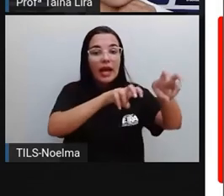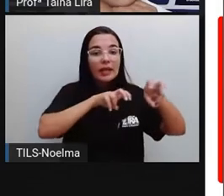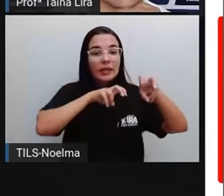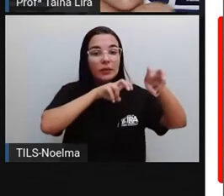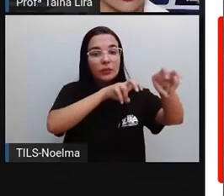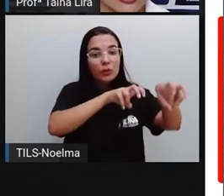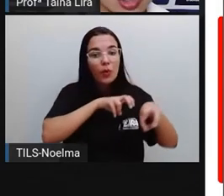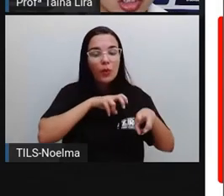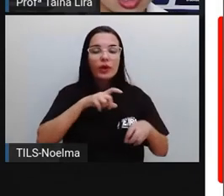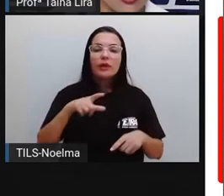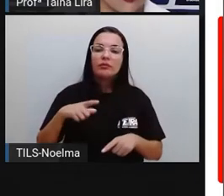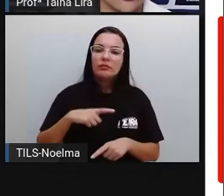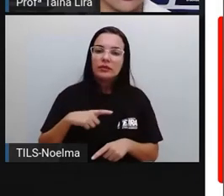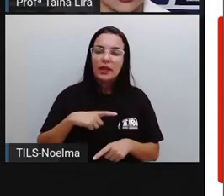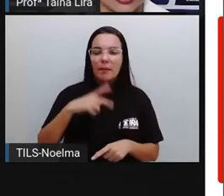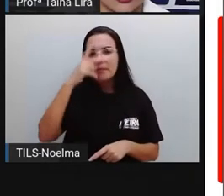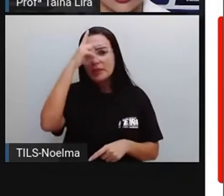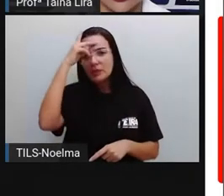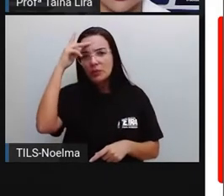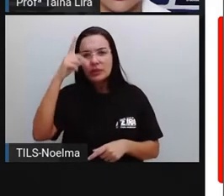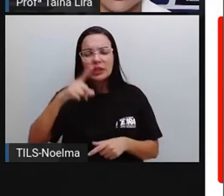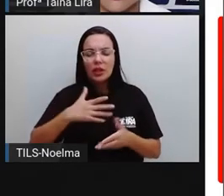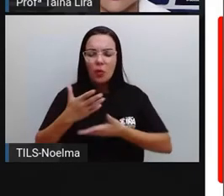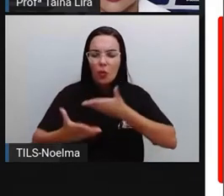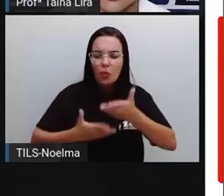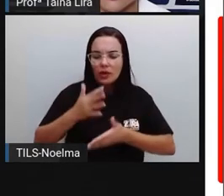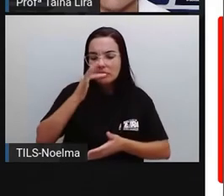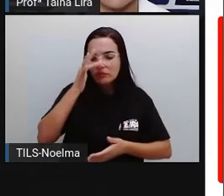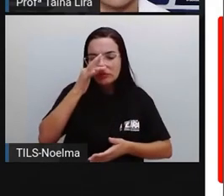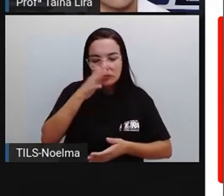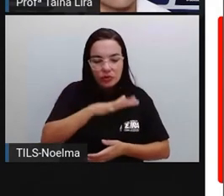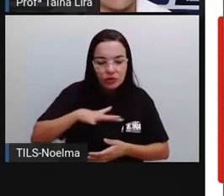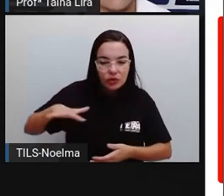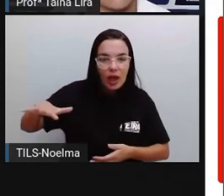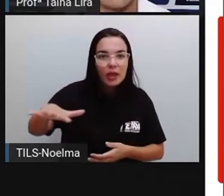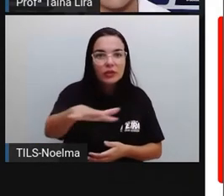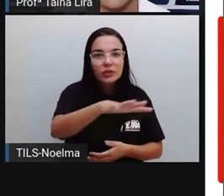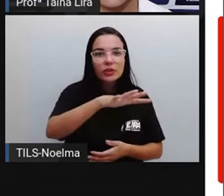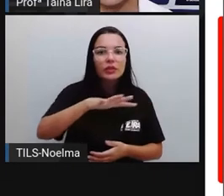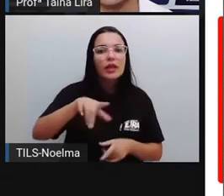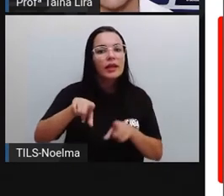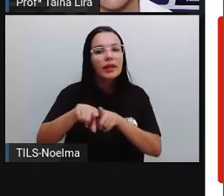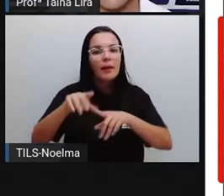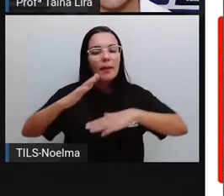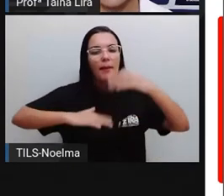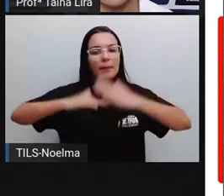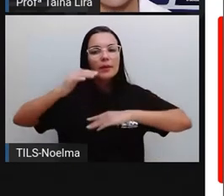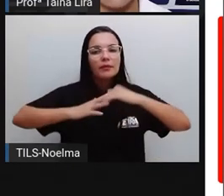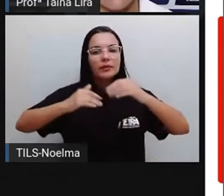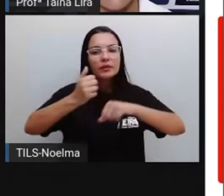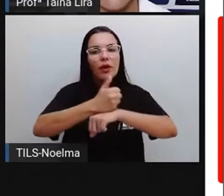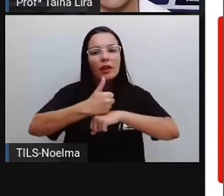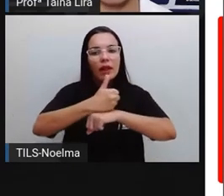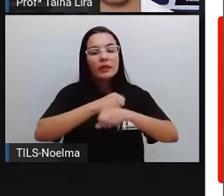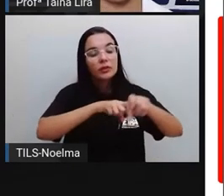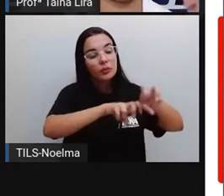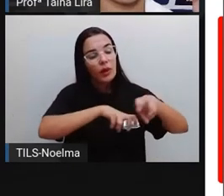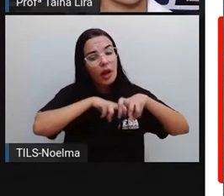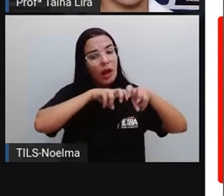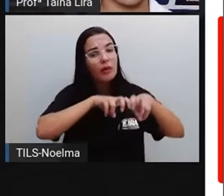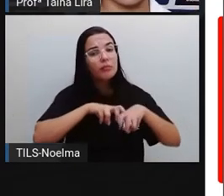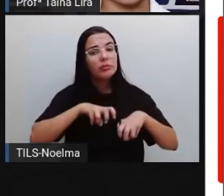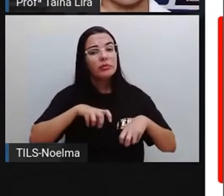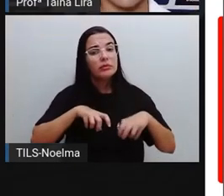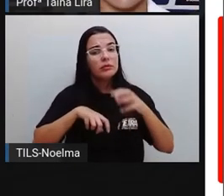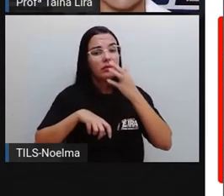têm jardim, que cuidam de jardim, certo? Profissionais do campo, tá? E não só do campo, porque